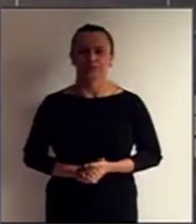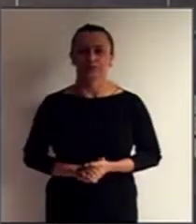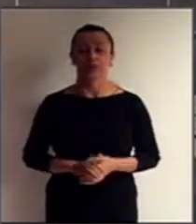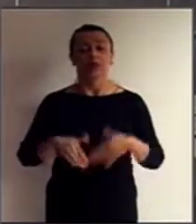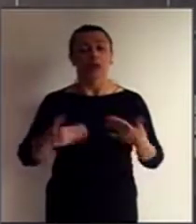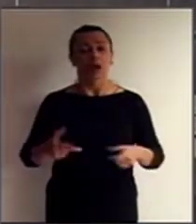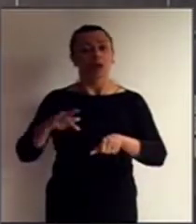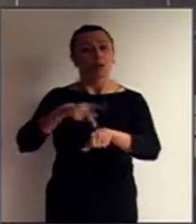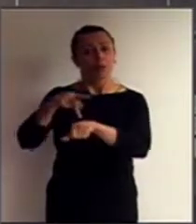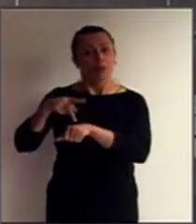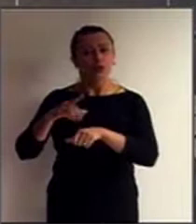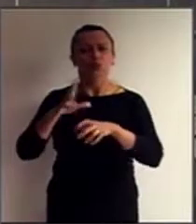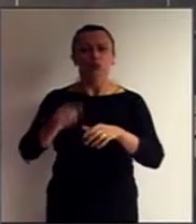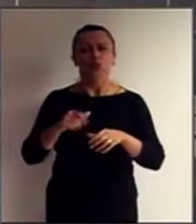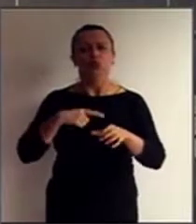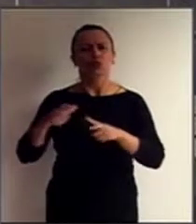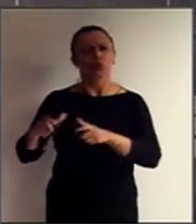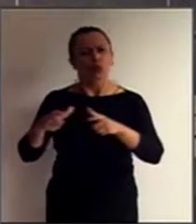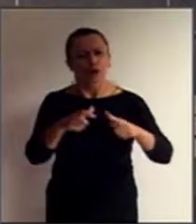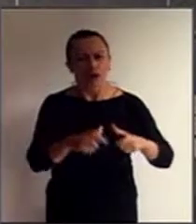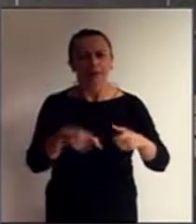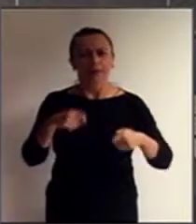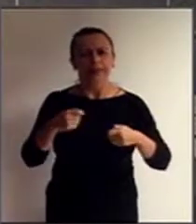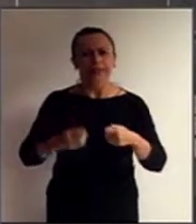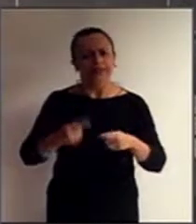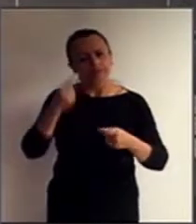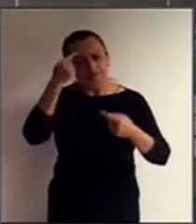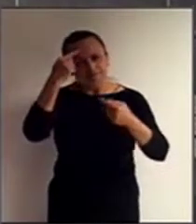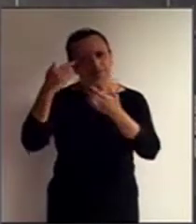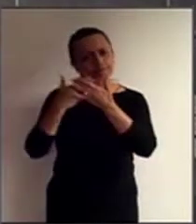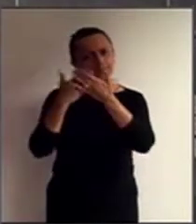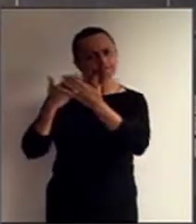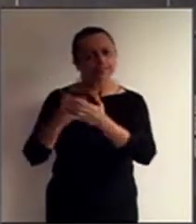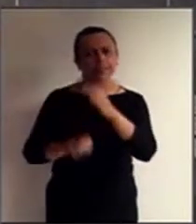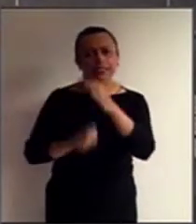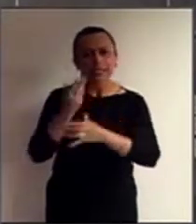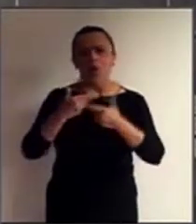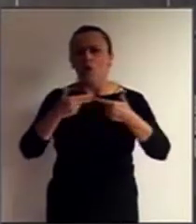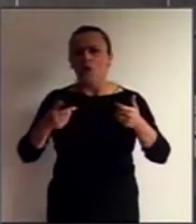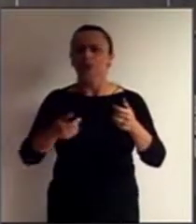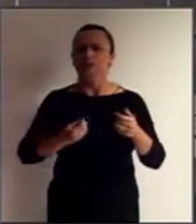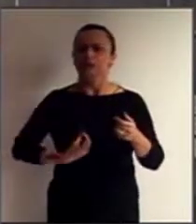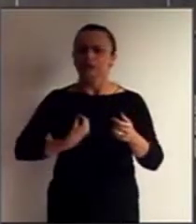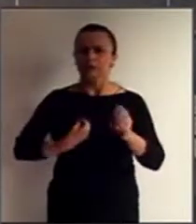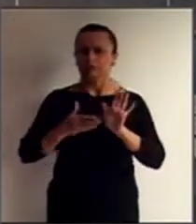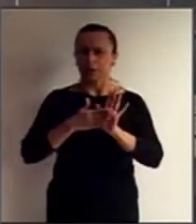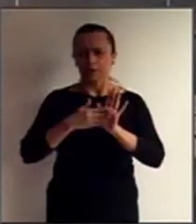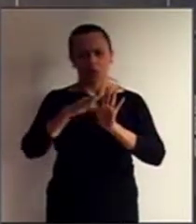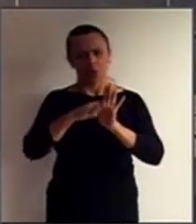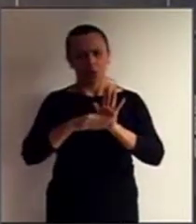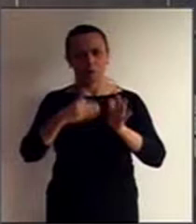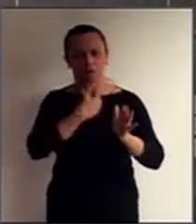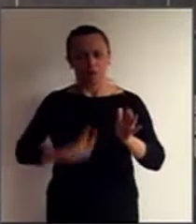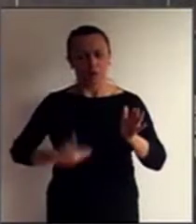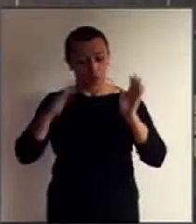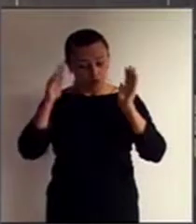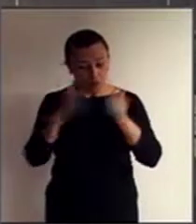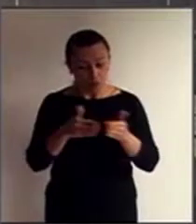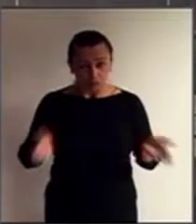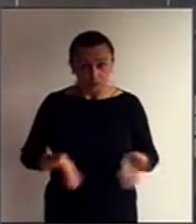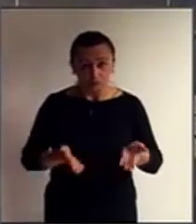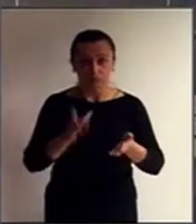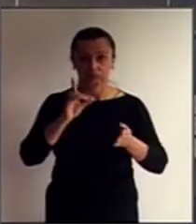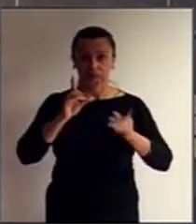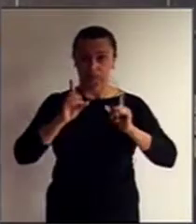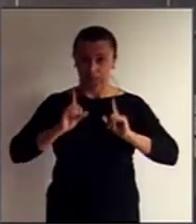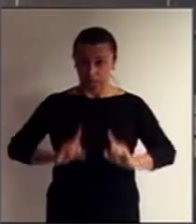Estados e os agentes de desenvolvimento devem adotar medidas para a existência de políticas públicas voltadas às pessoas com deficiência e também